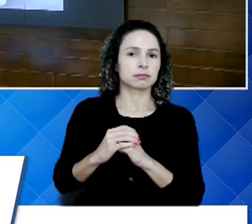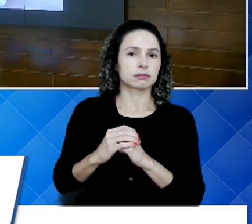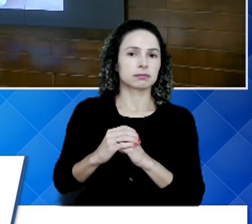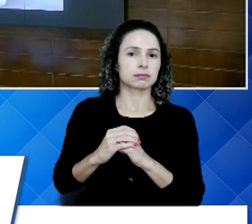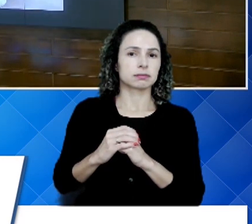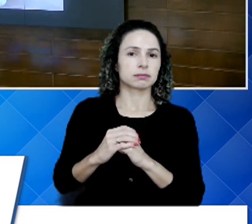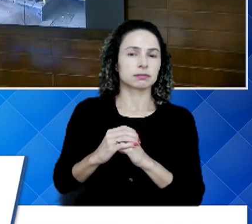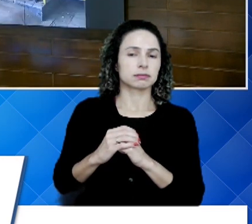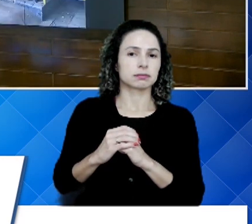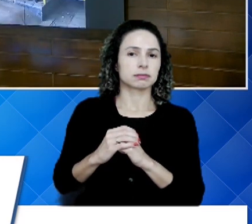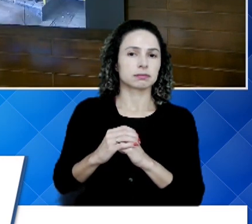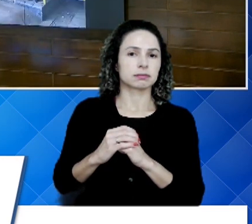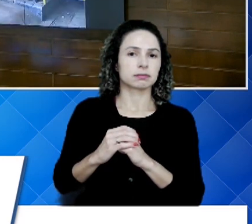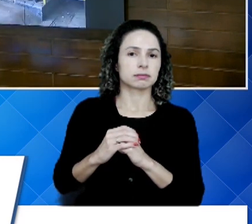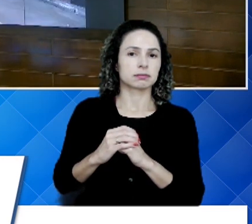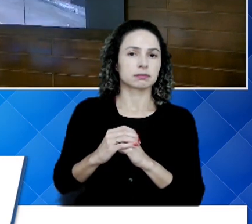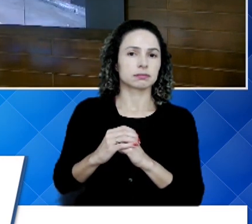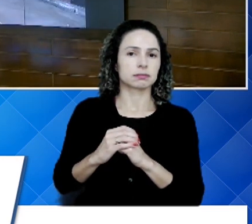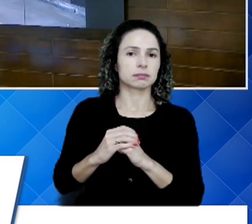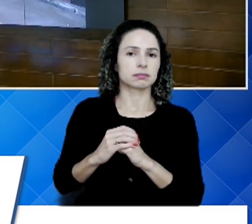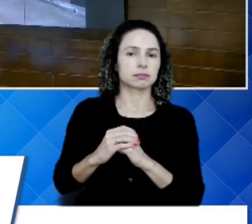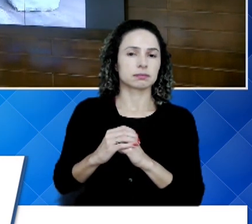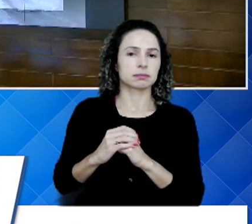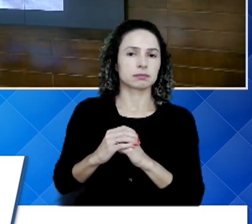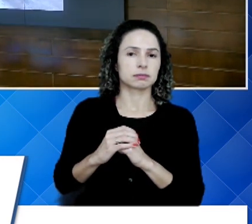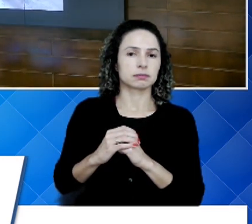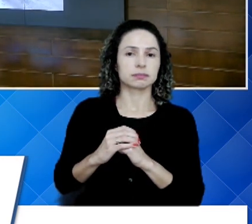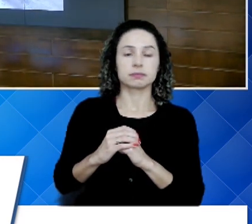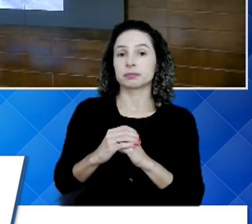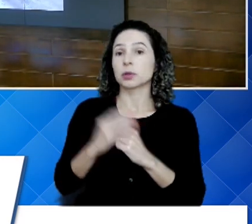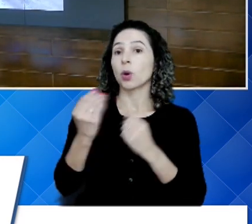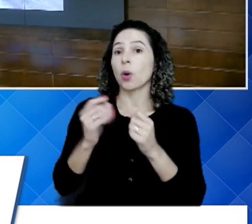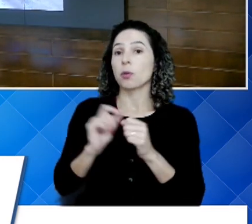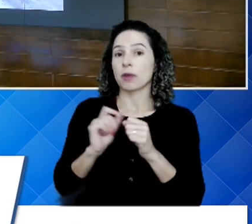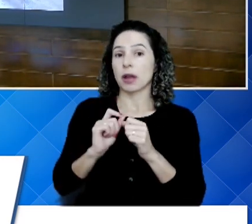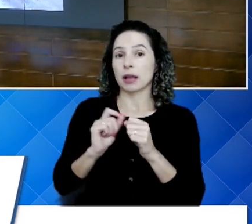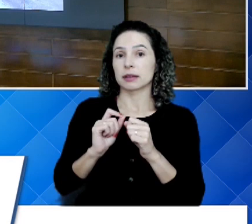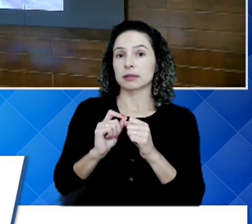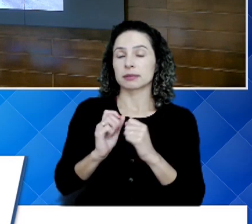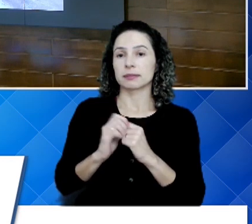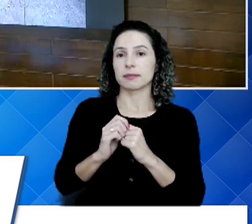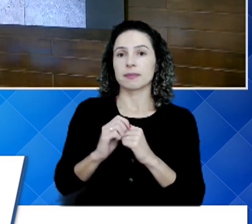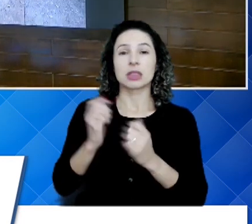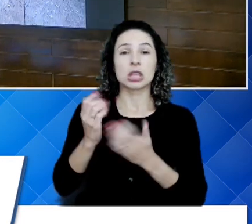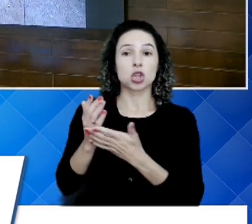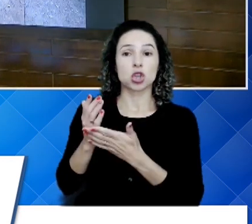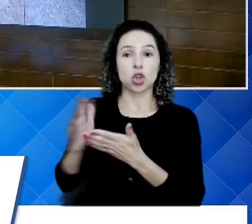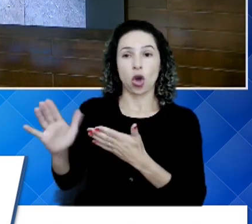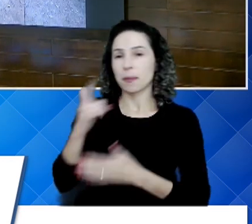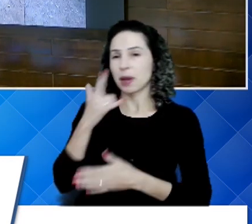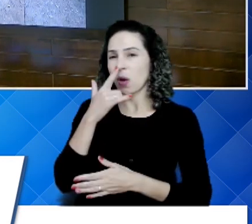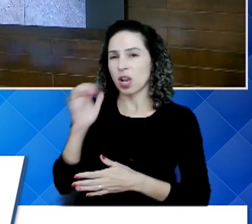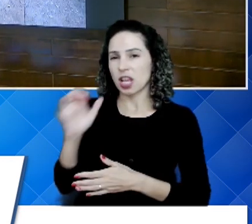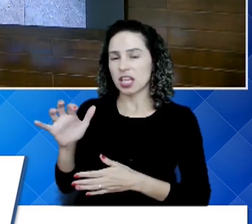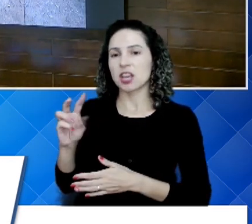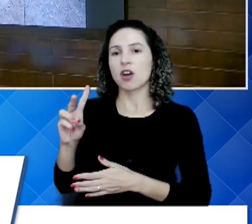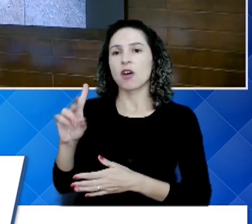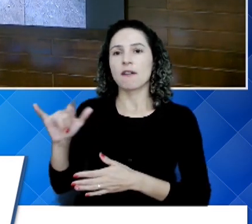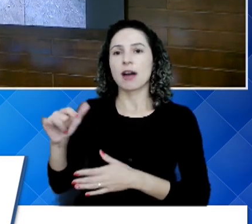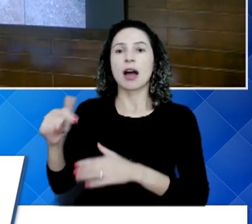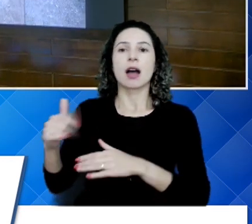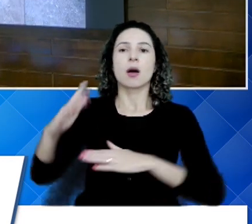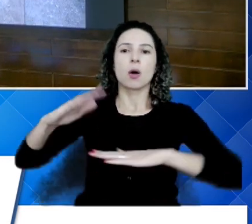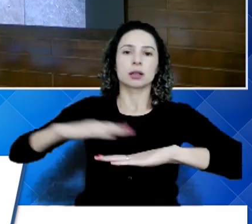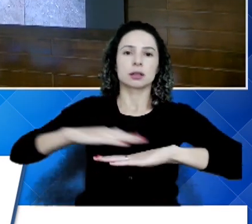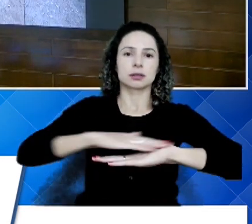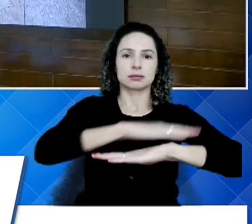Pode passar, pode passar. Como é feito? Depois, a sobra do lixo, ela vai para uma outra esteira, isso aí é